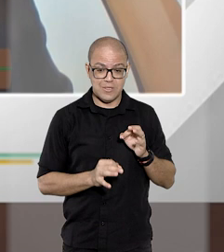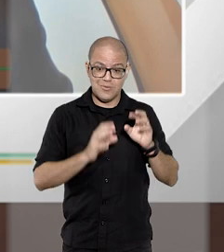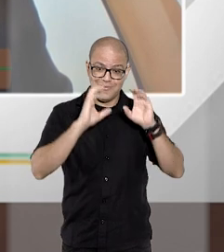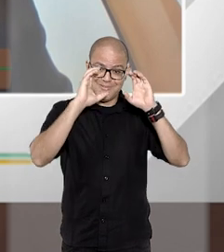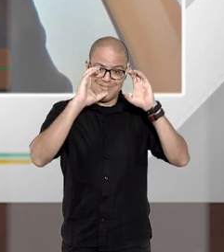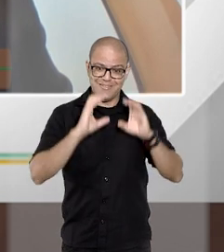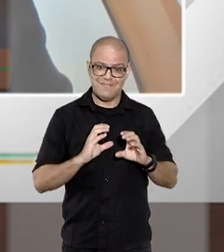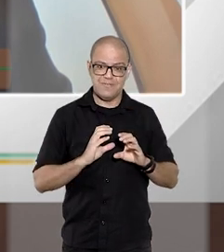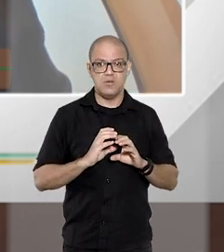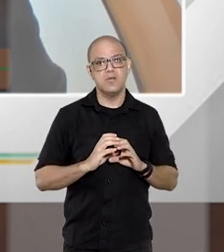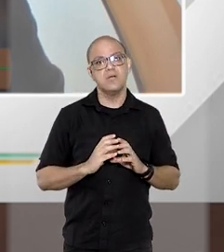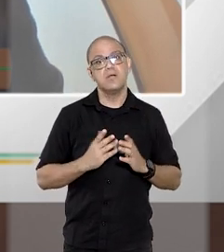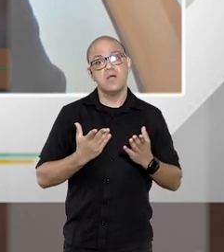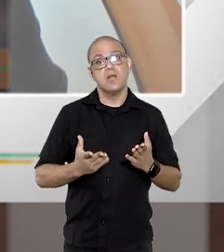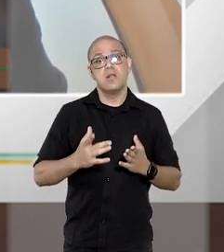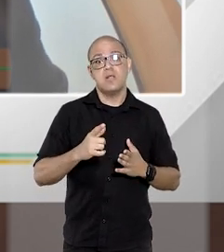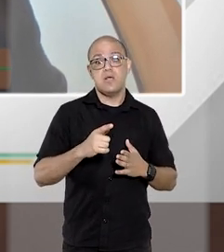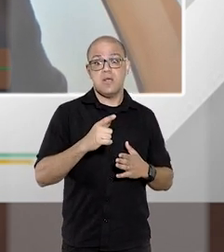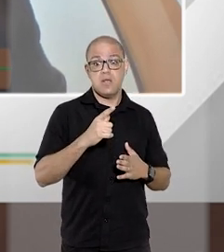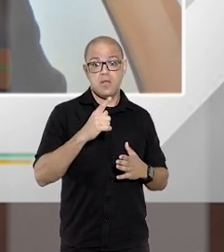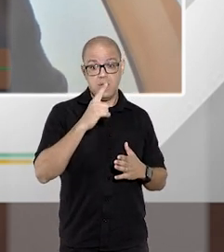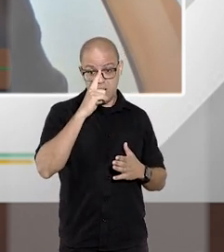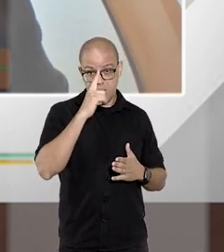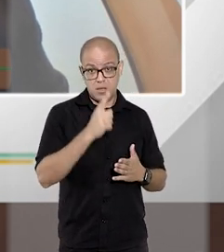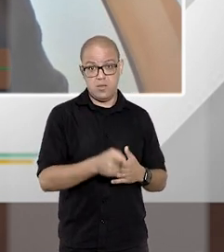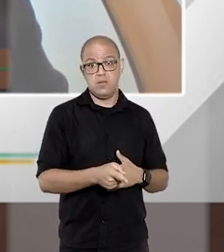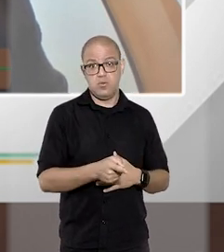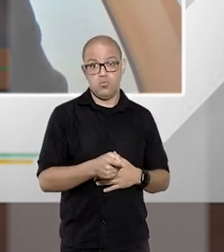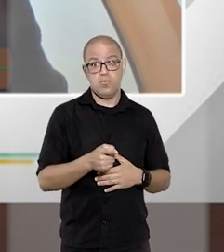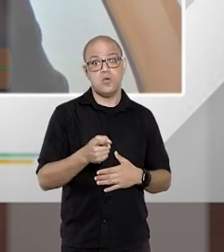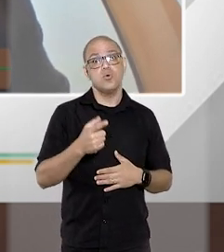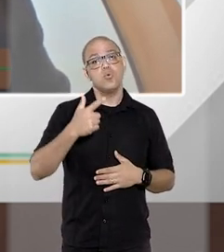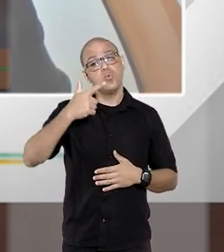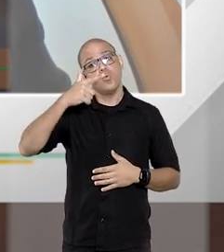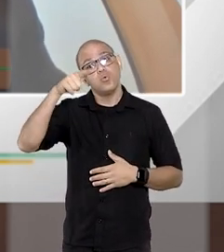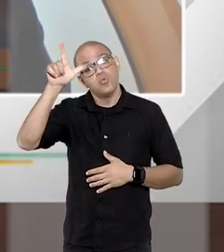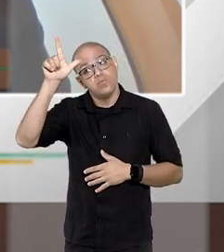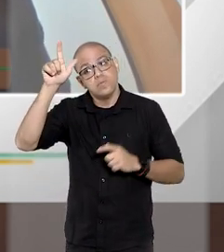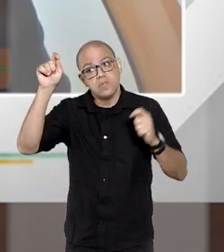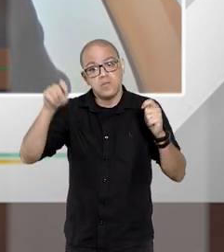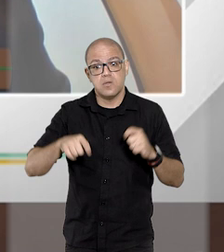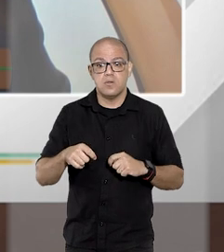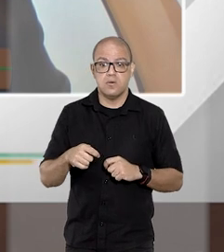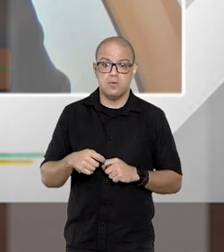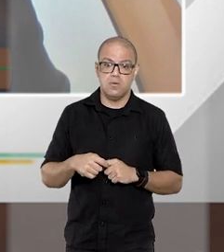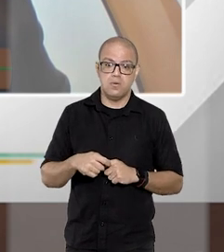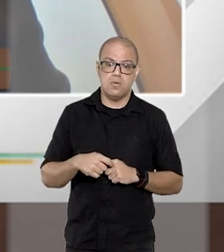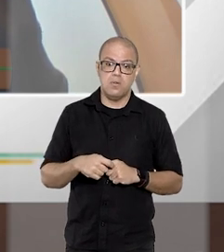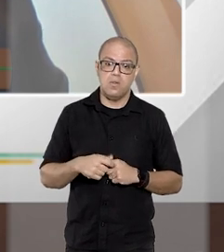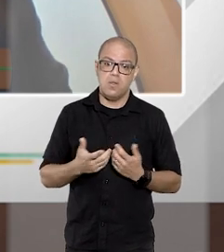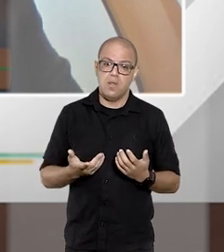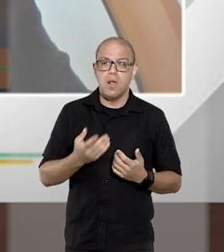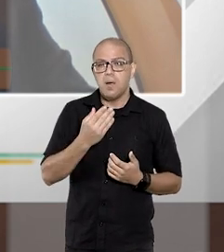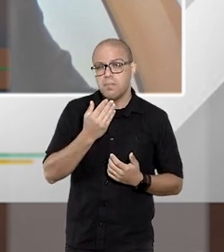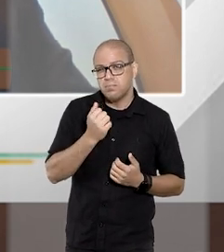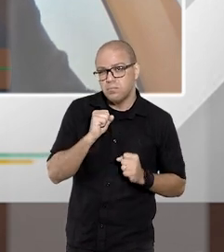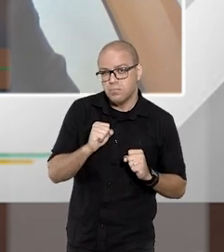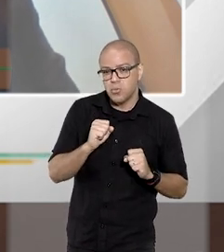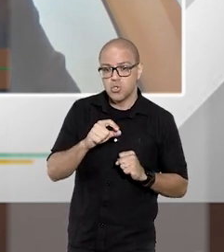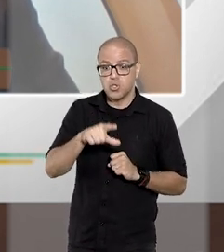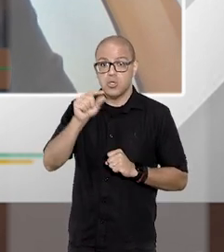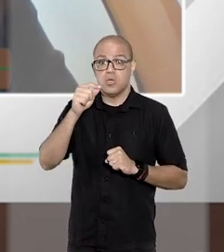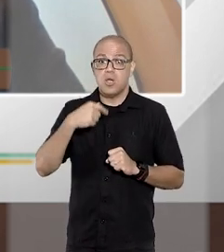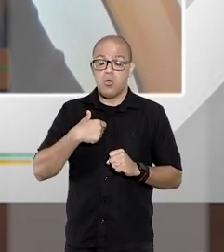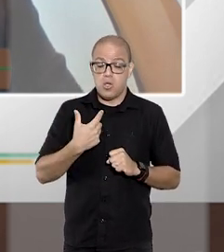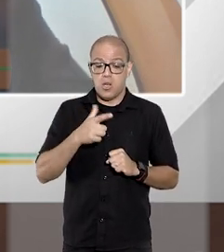em que justamente ela se admite uma opção do autor dele optar